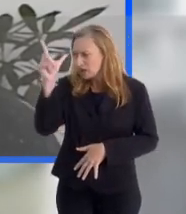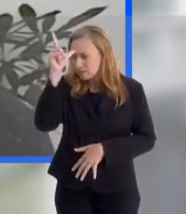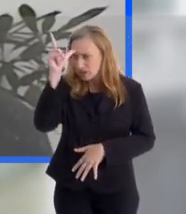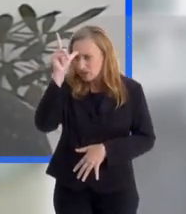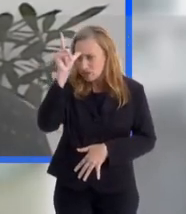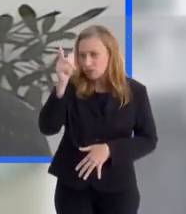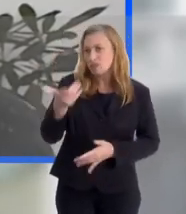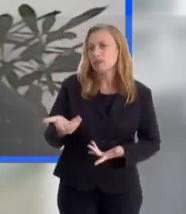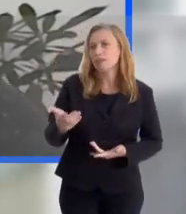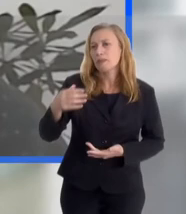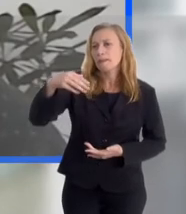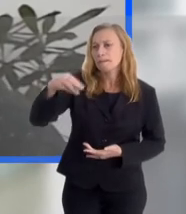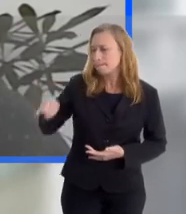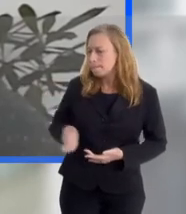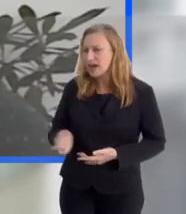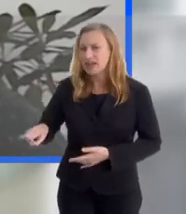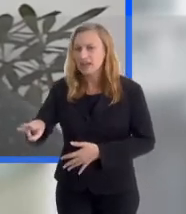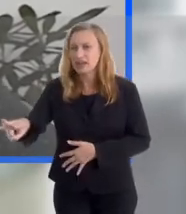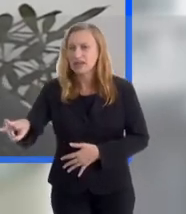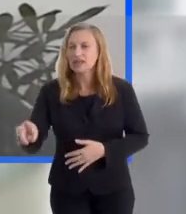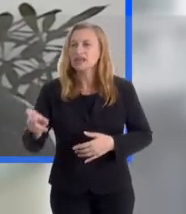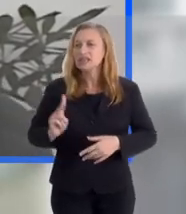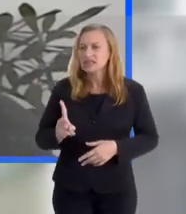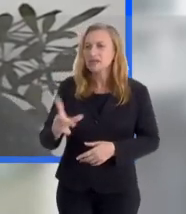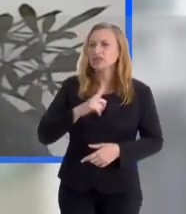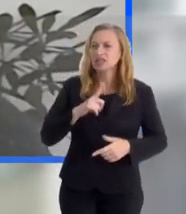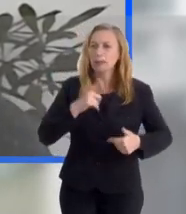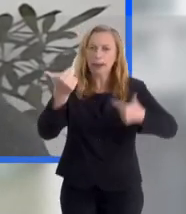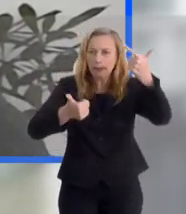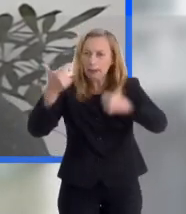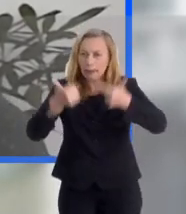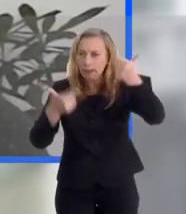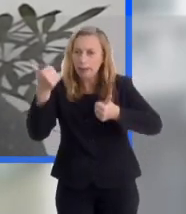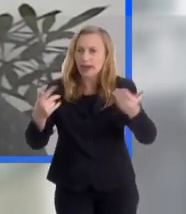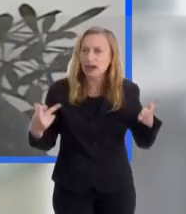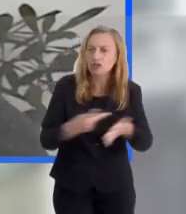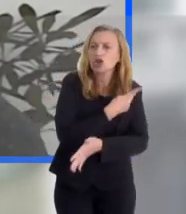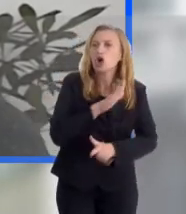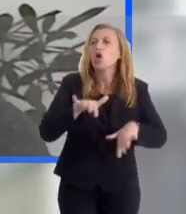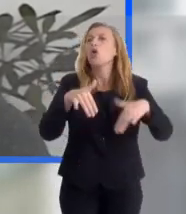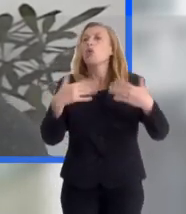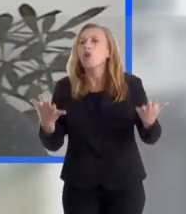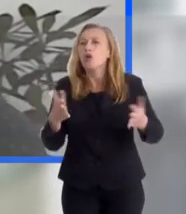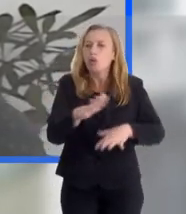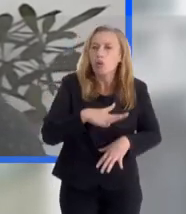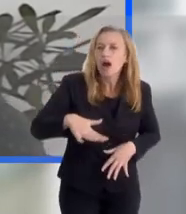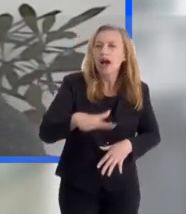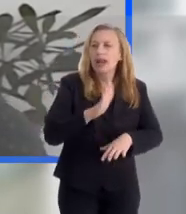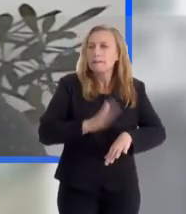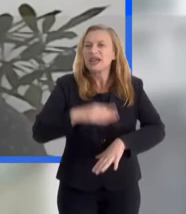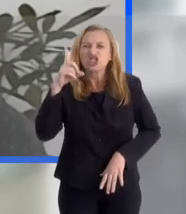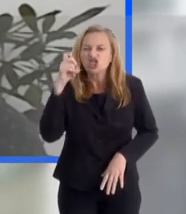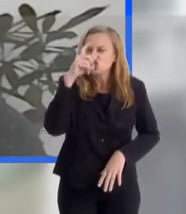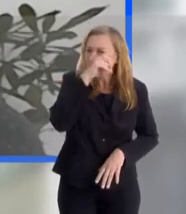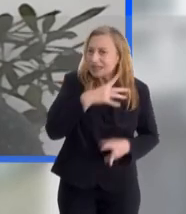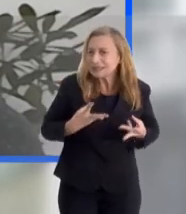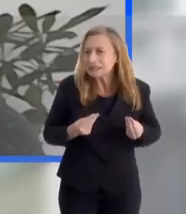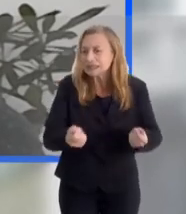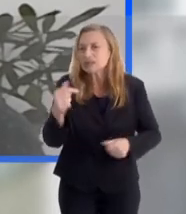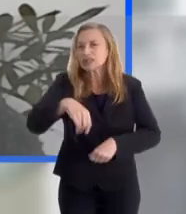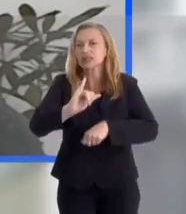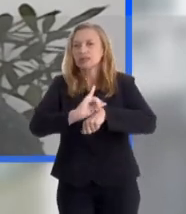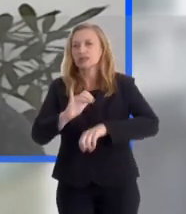alemão, maré, são áreas que tem sempre tiroteios que ocorrem, né? Vocês têm esses dados também? Qual a área mais